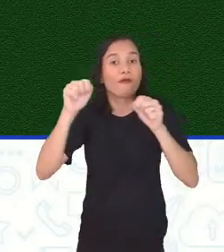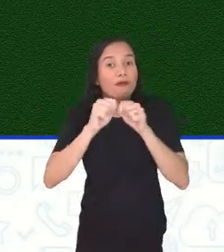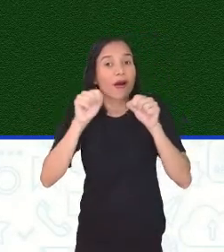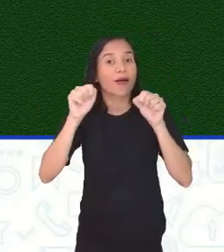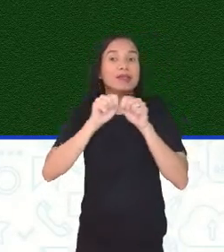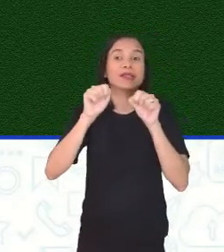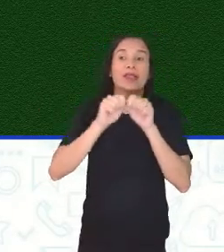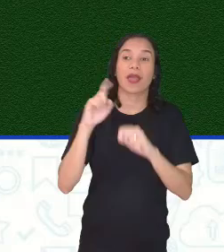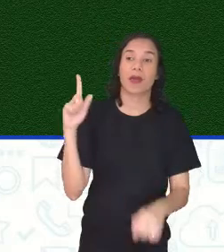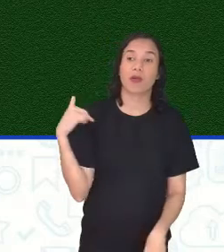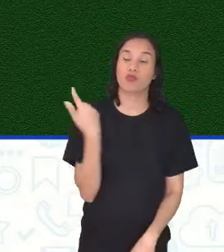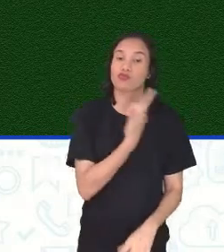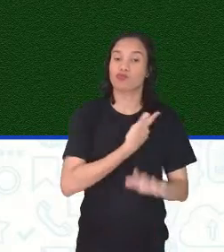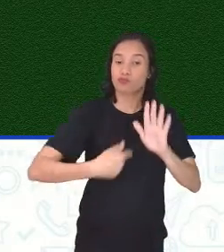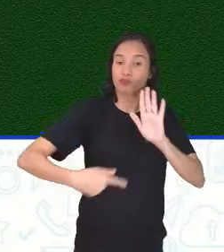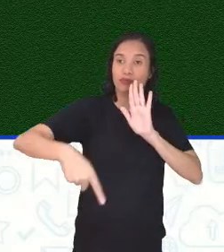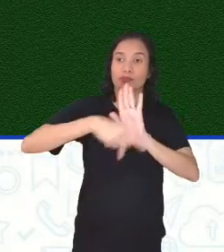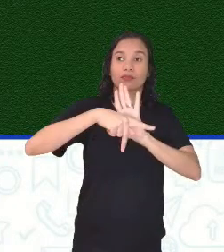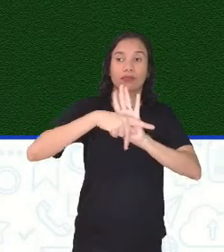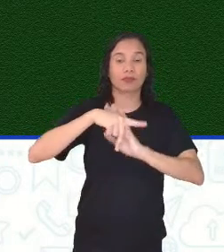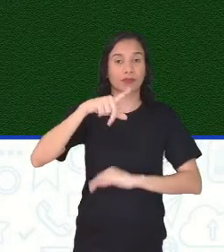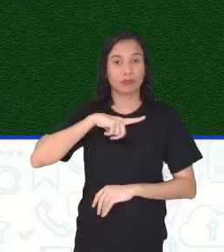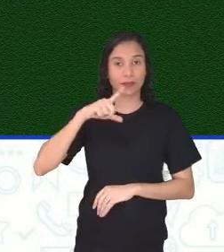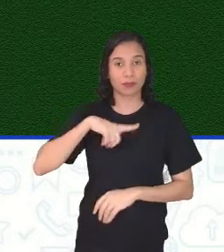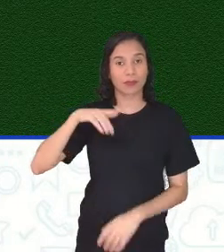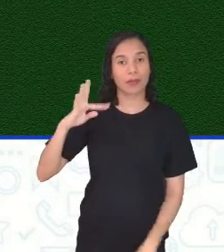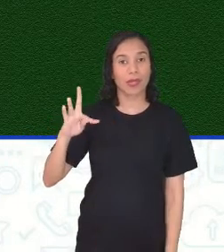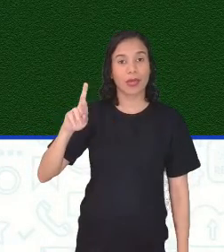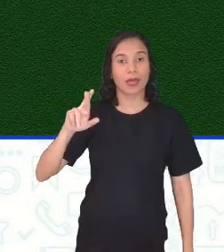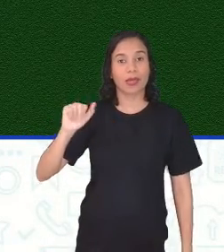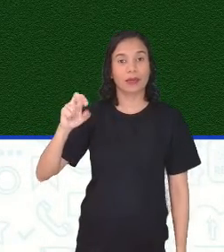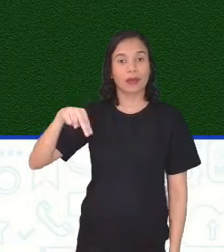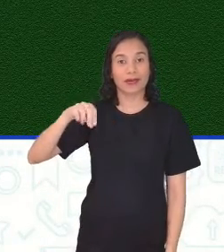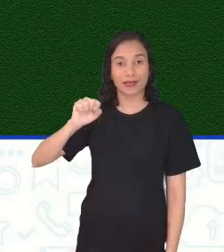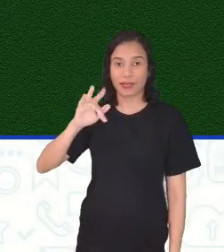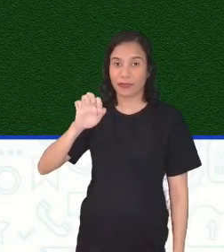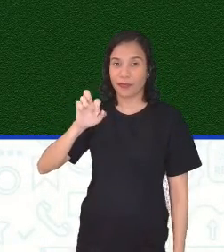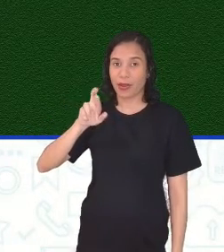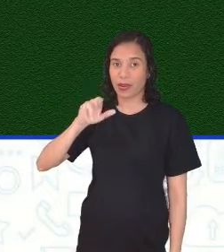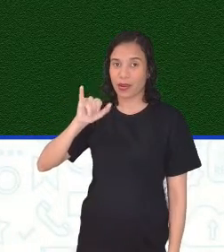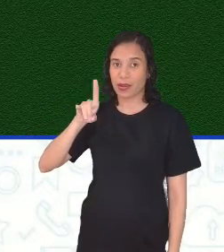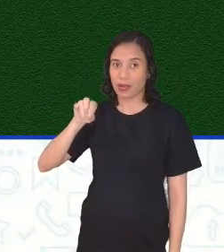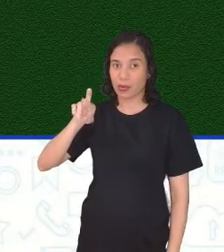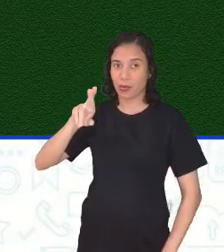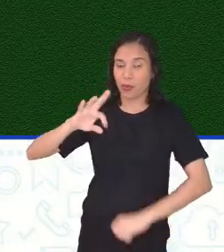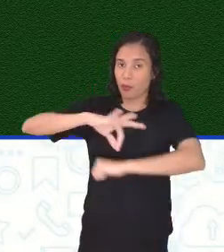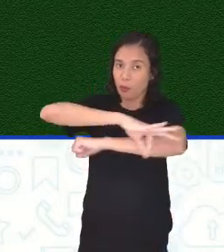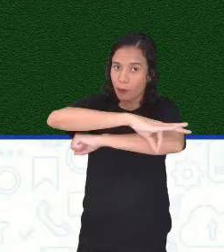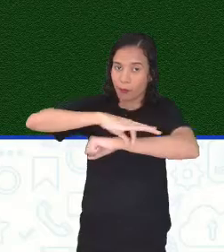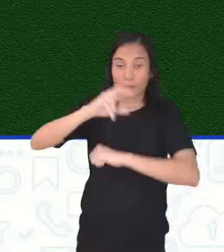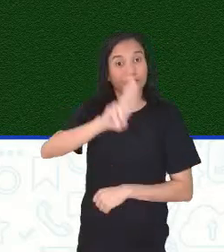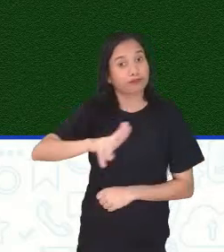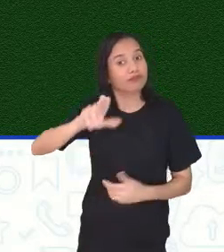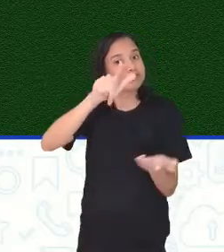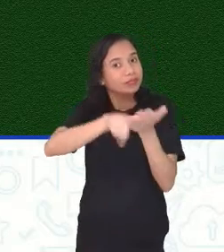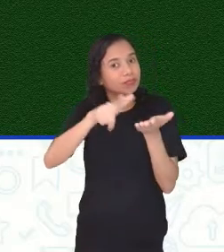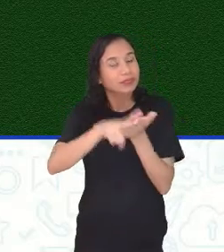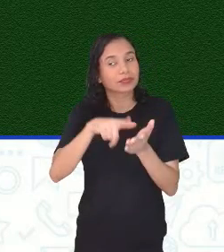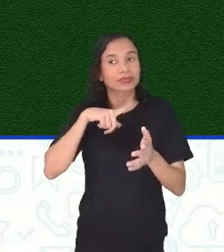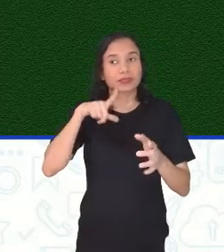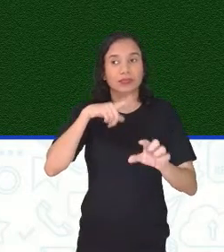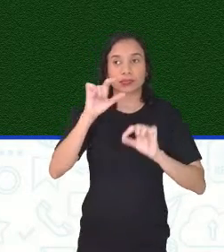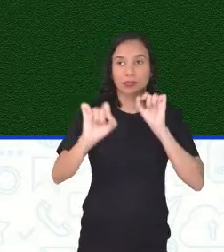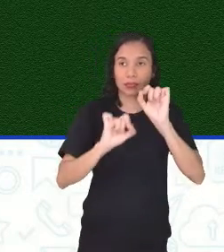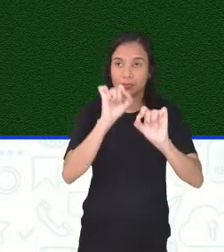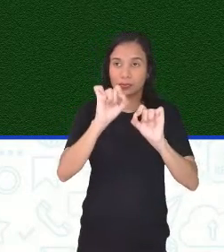o nosso próprio transferidor, o transferidor de papel. Gente, o é que eu tenho aqui? Eu